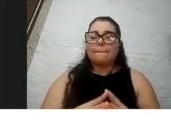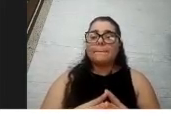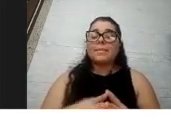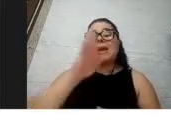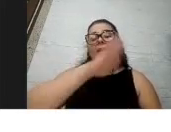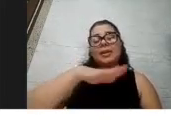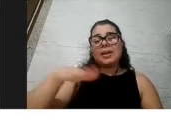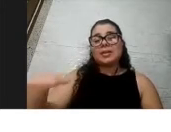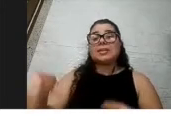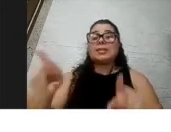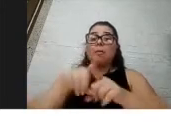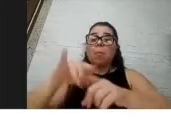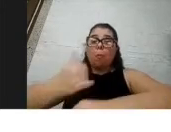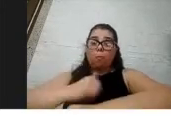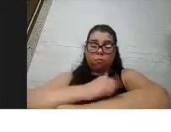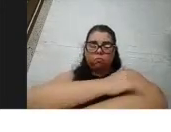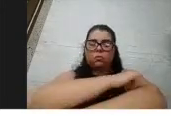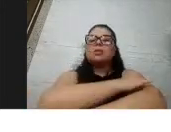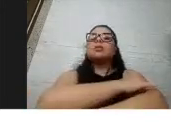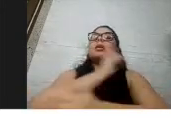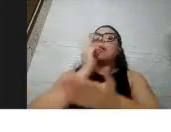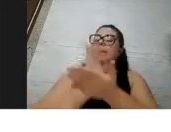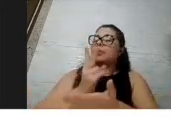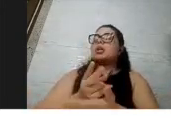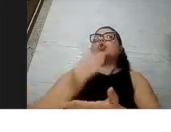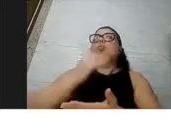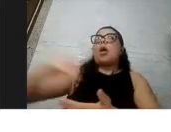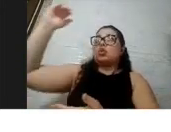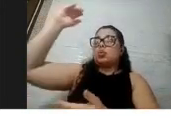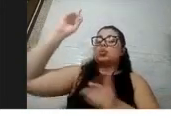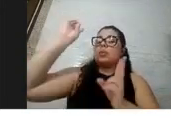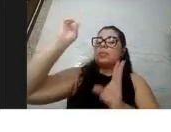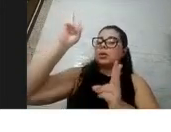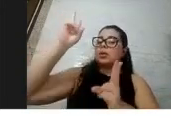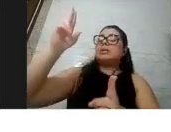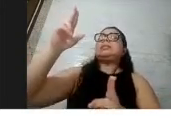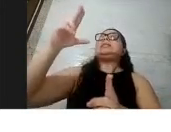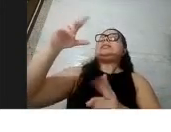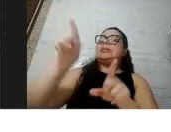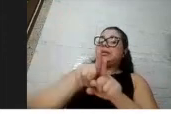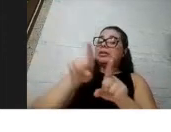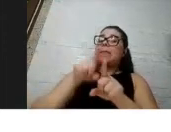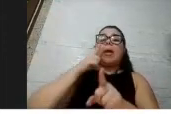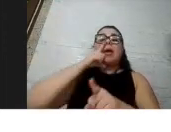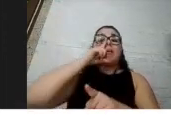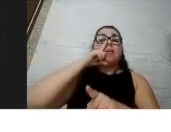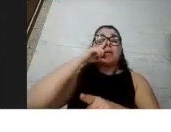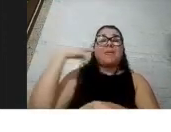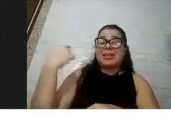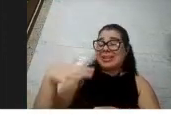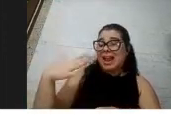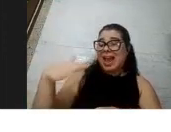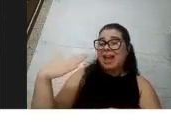crianças obesas, da mesma maneira que os adultos também têm quadros mais graves, então existem fatores de risco